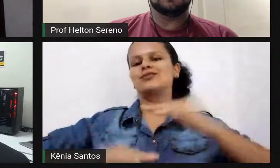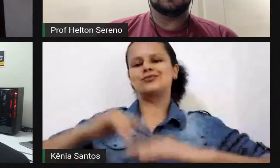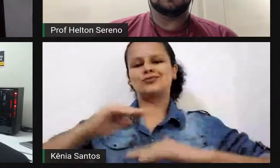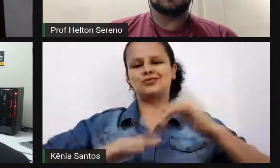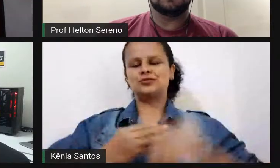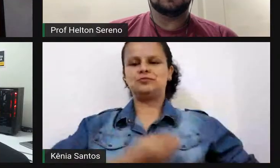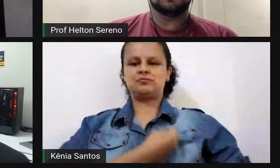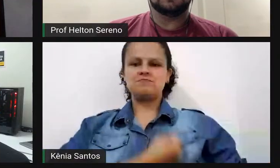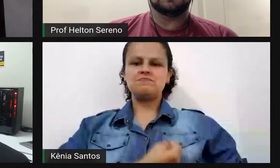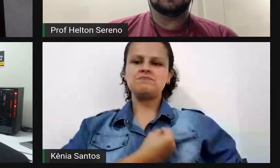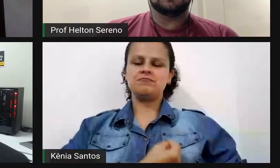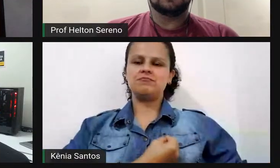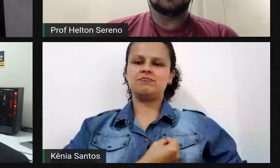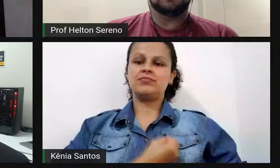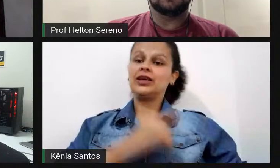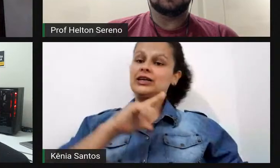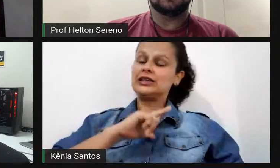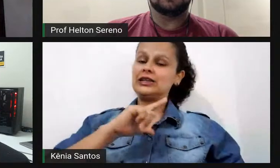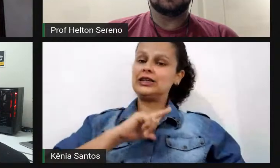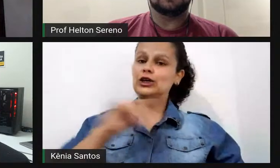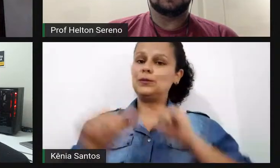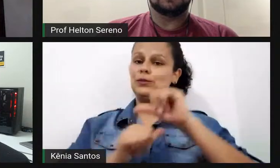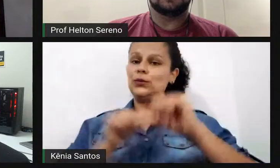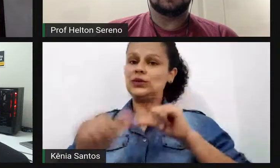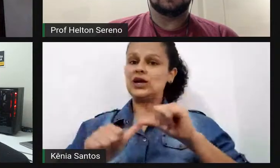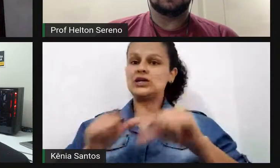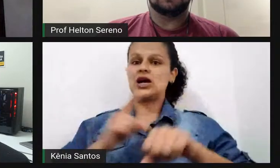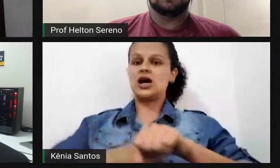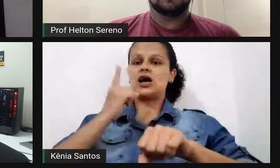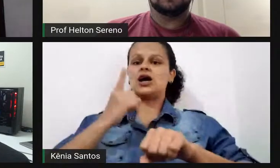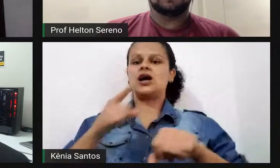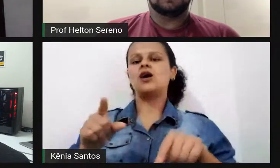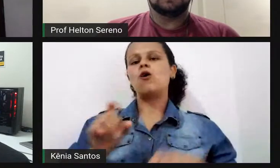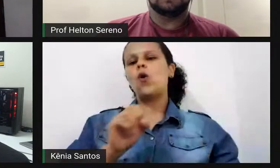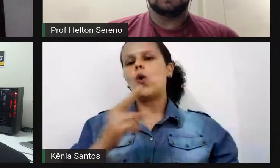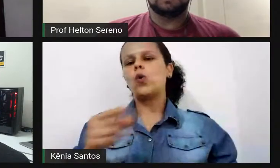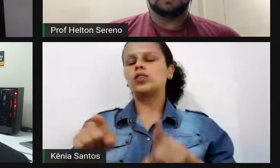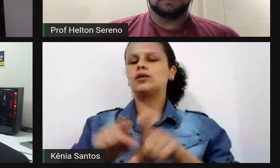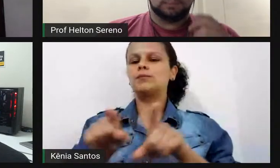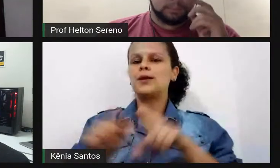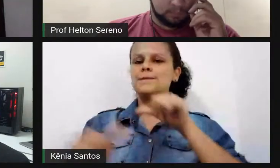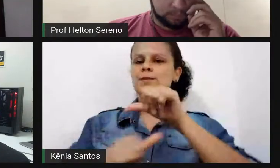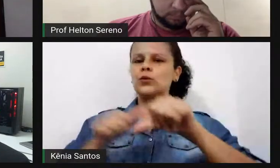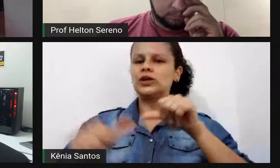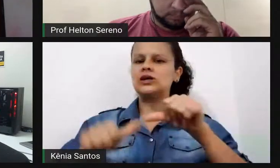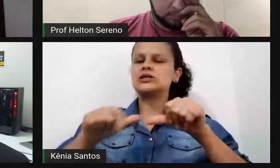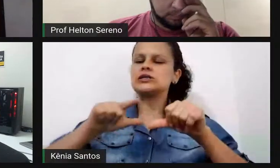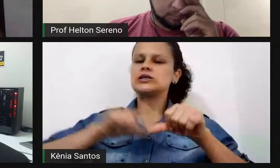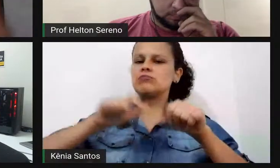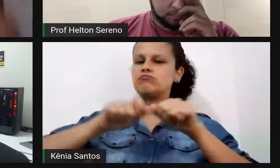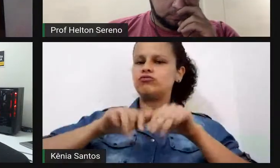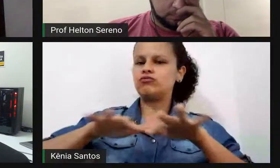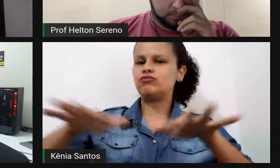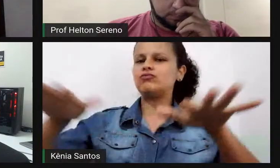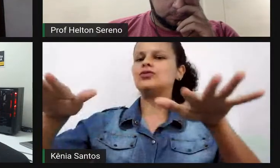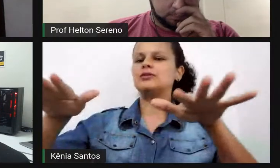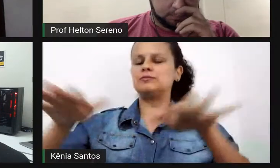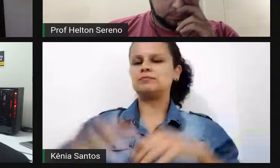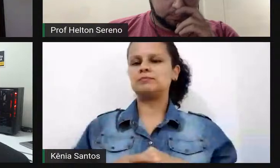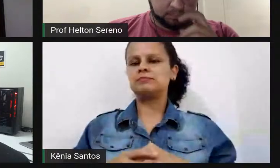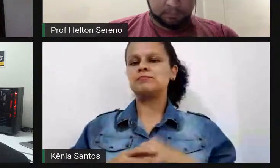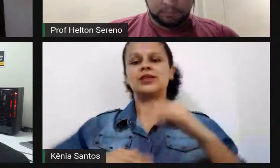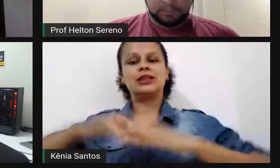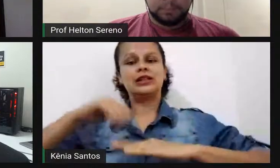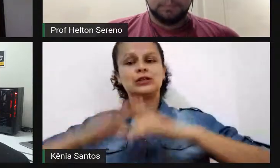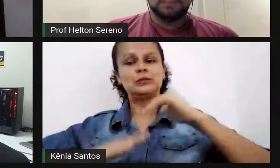por vezes mudanças pontuais, por vezes mudanças mais amplas, né? Como eu falei, nas nossas práticas, nas nossas